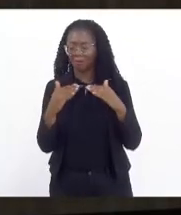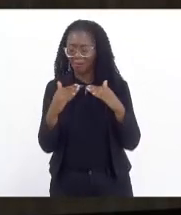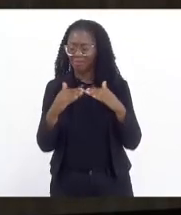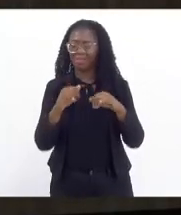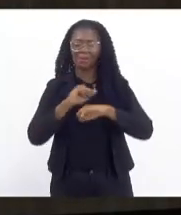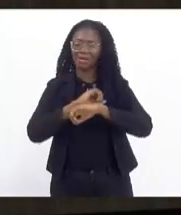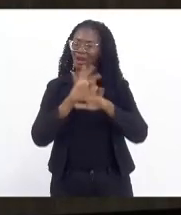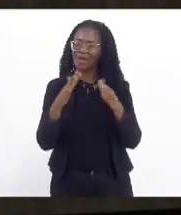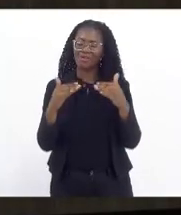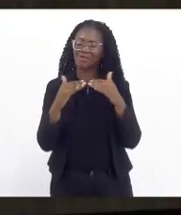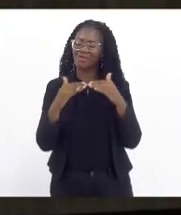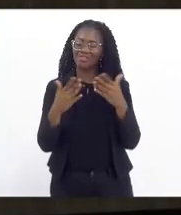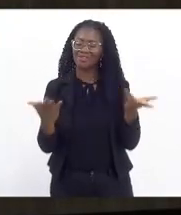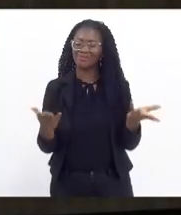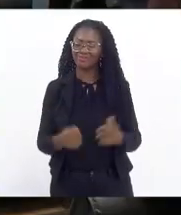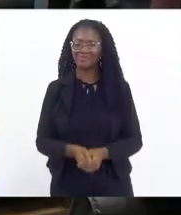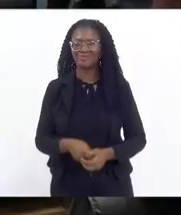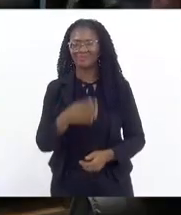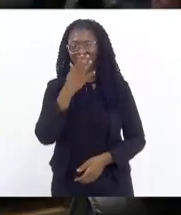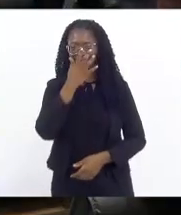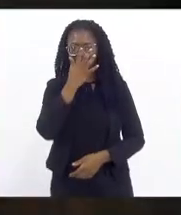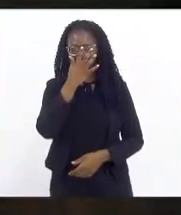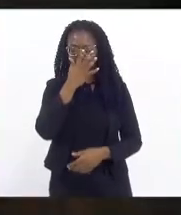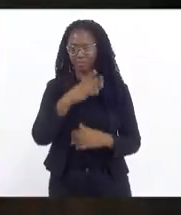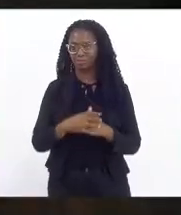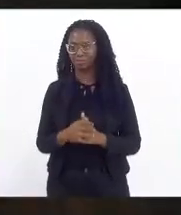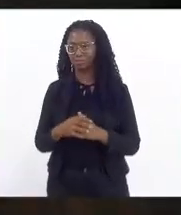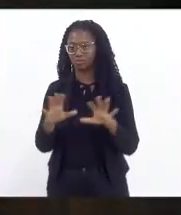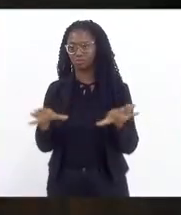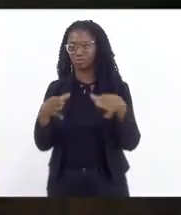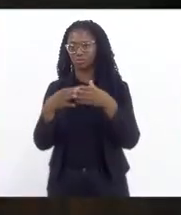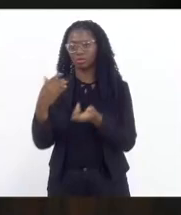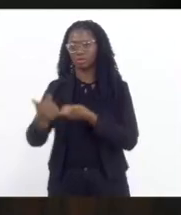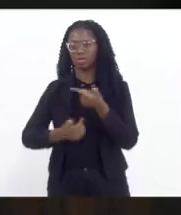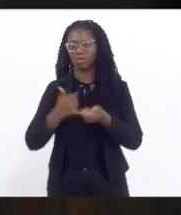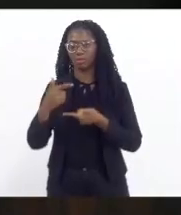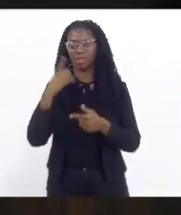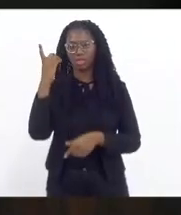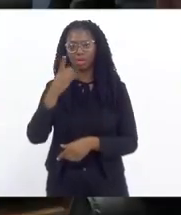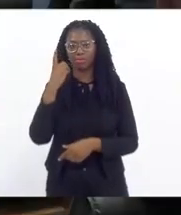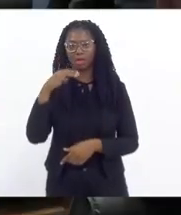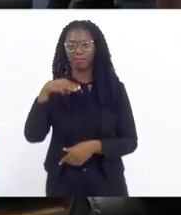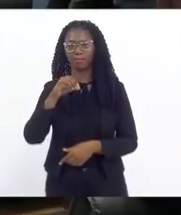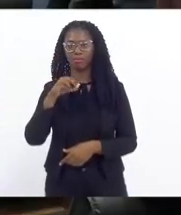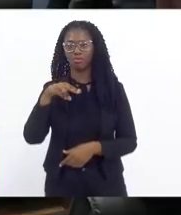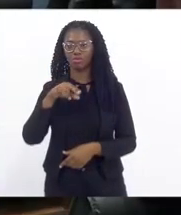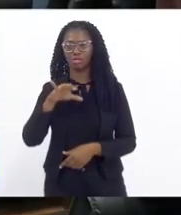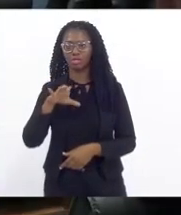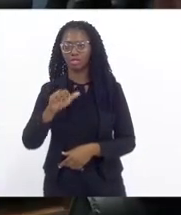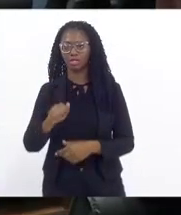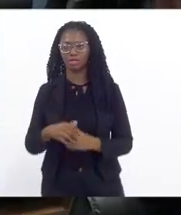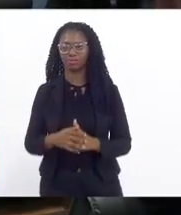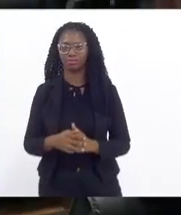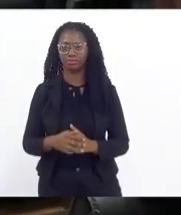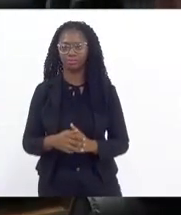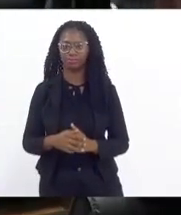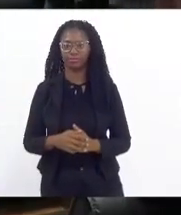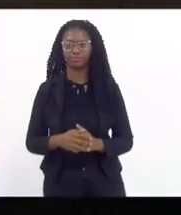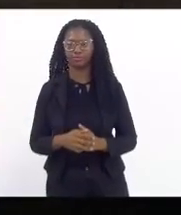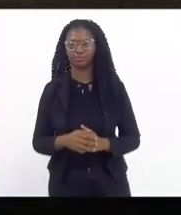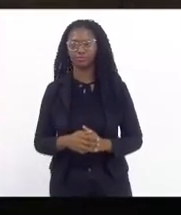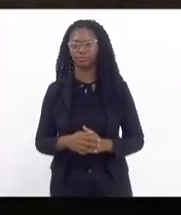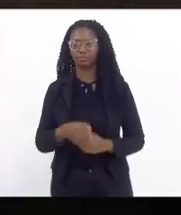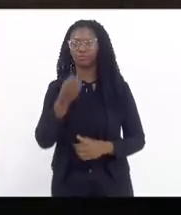parecer favorável. Pela Comissão de Trabalho, deputada Mônica Francisco. Boa tarde, presidente.